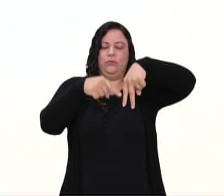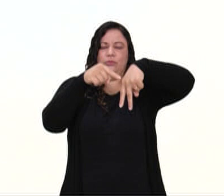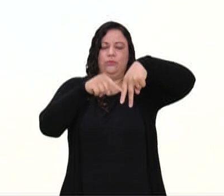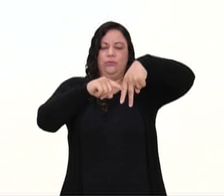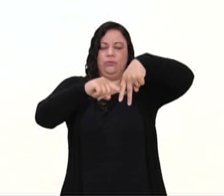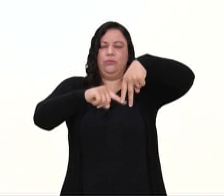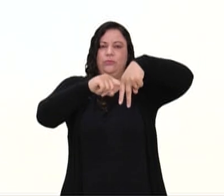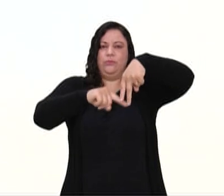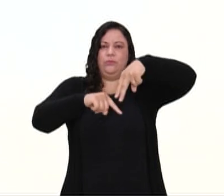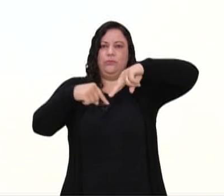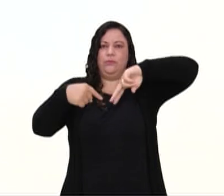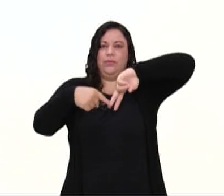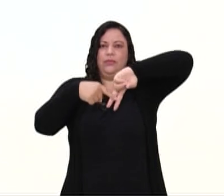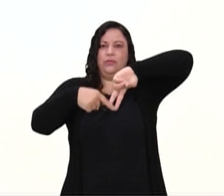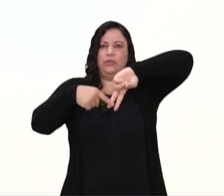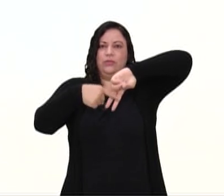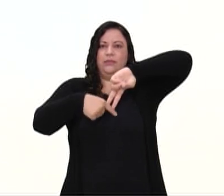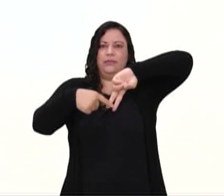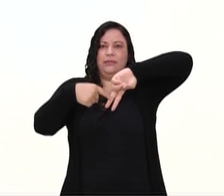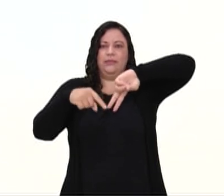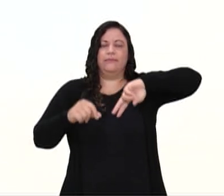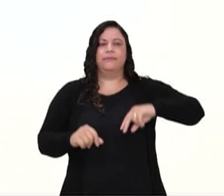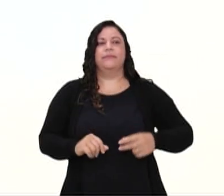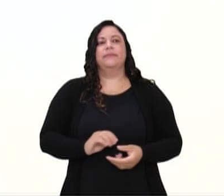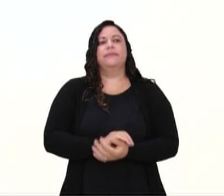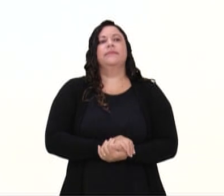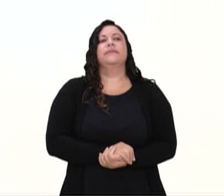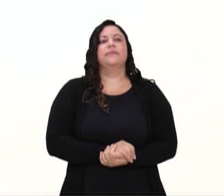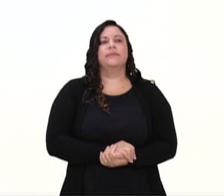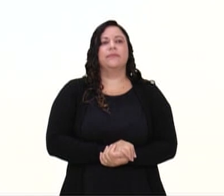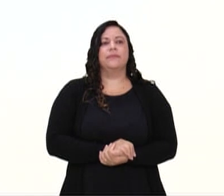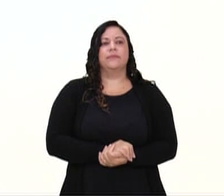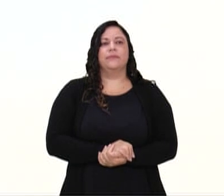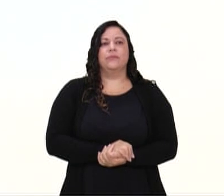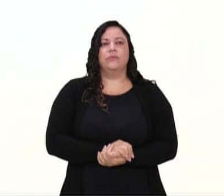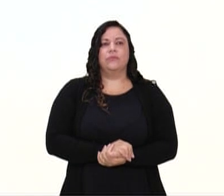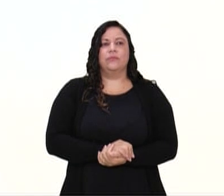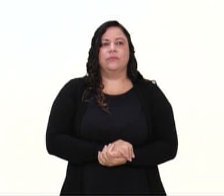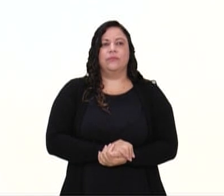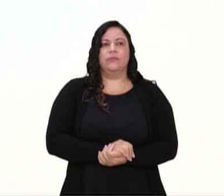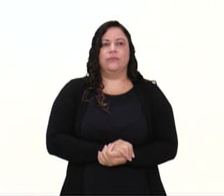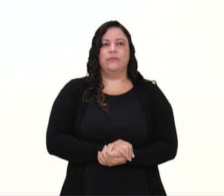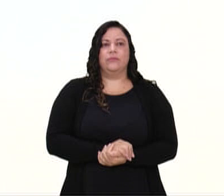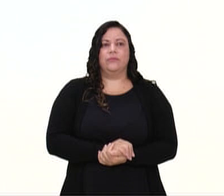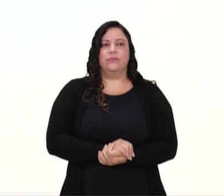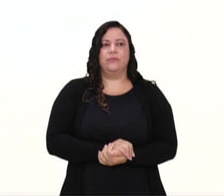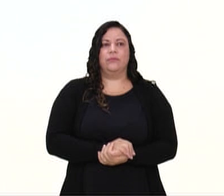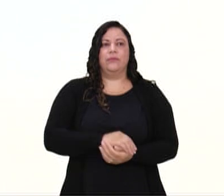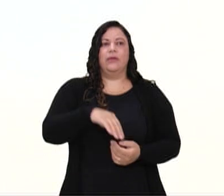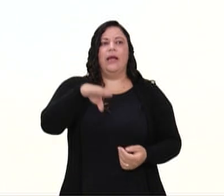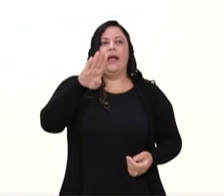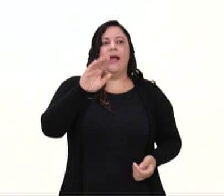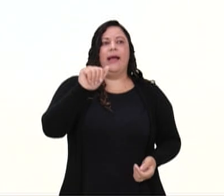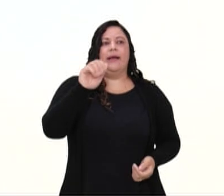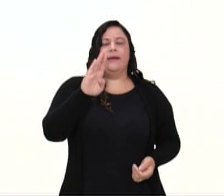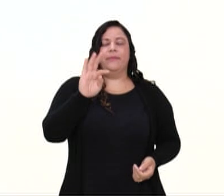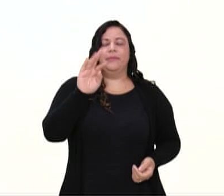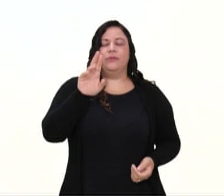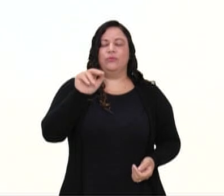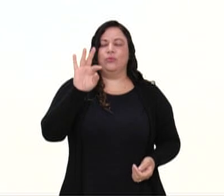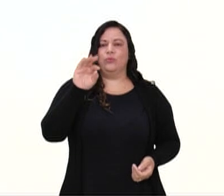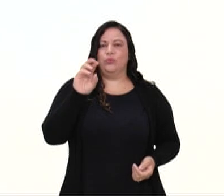da nossa perna. Trouxe também, aqui, o abdutor e o adutor, que são as